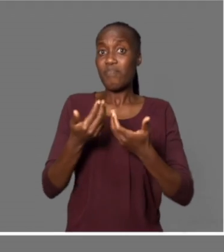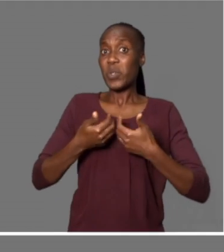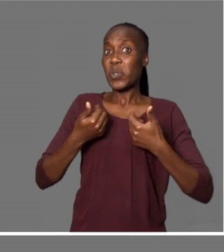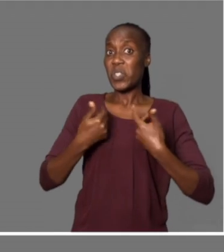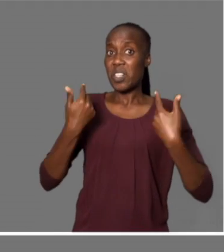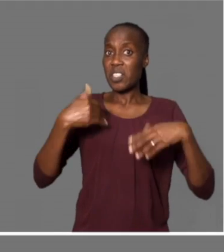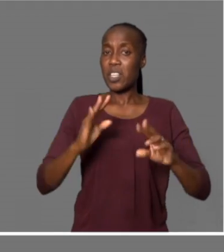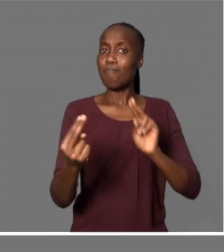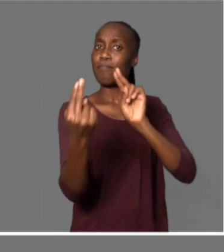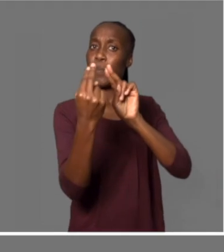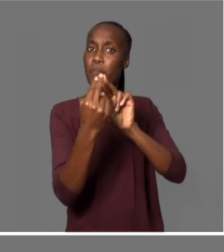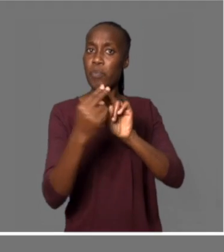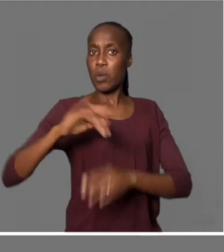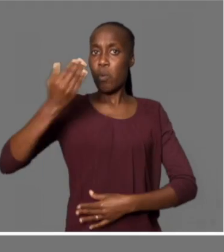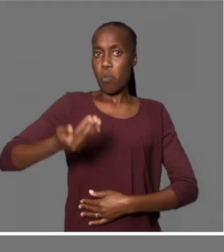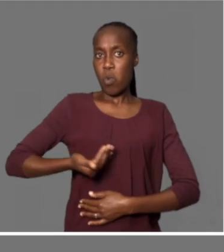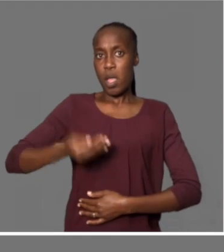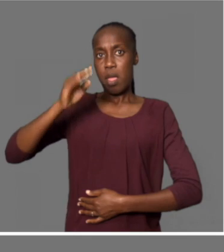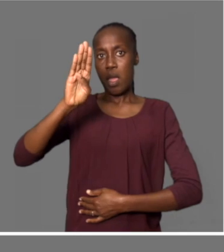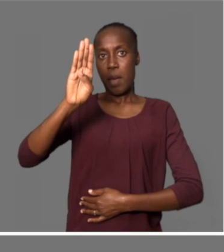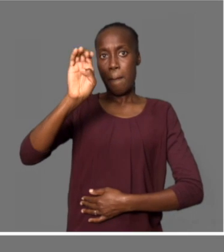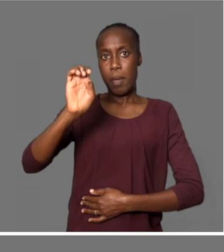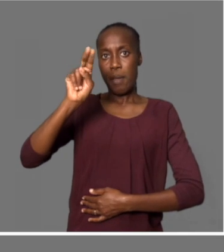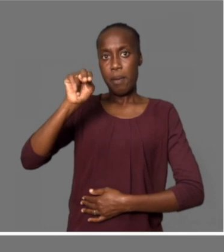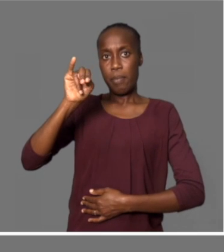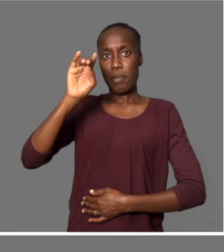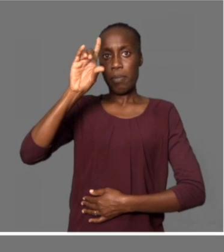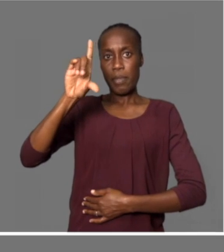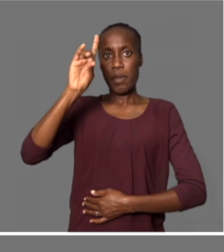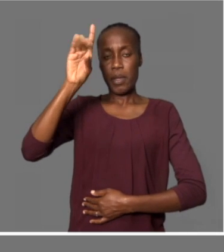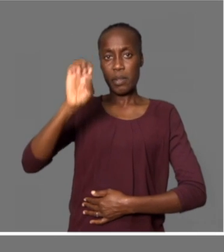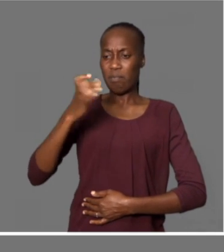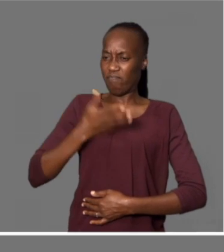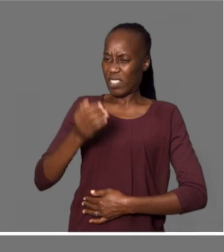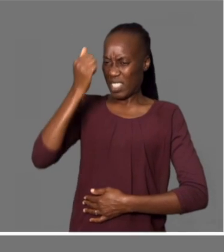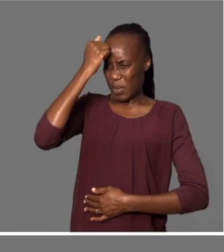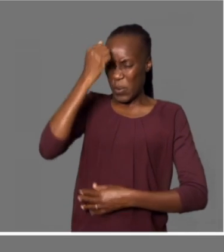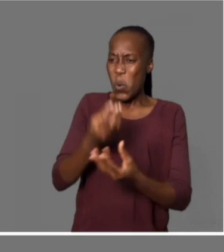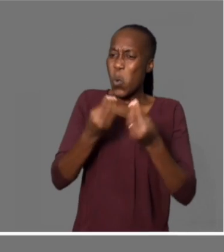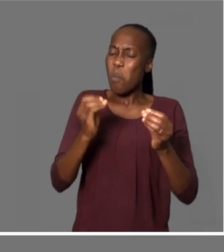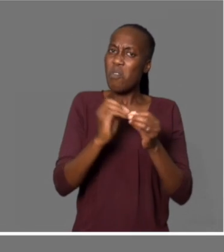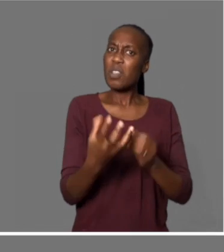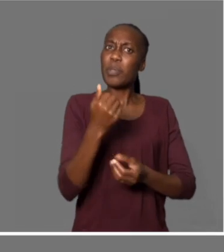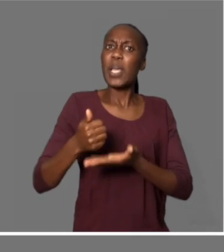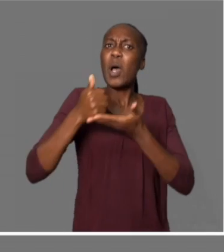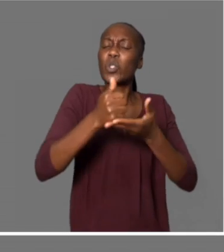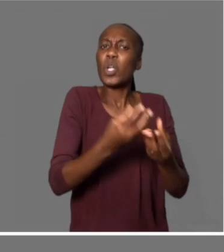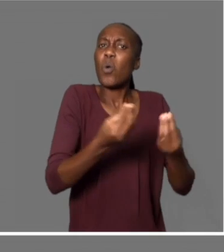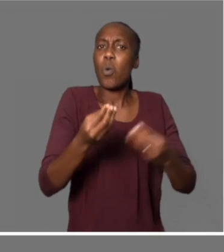com a Benilde, que era para ver como é que podia ter contato com o miúdo e de que forma podia apoiar. Certo?